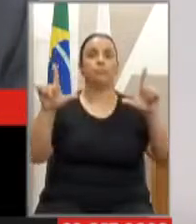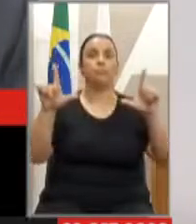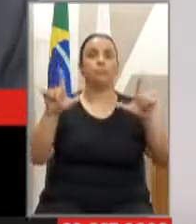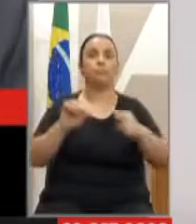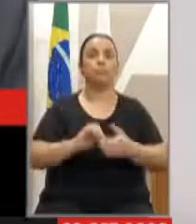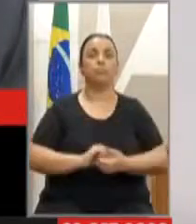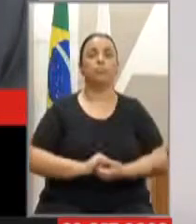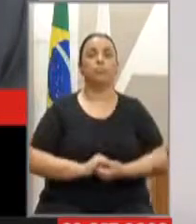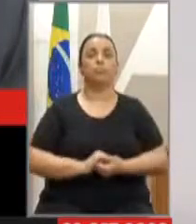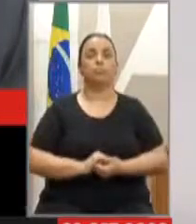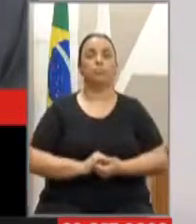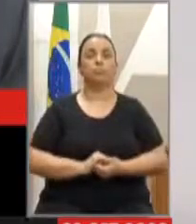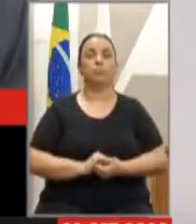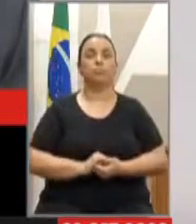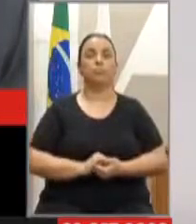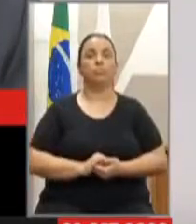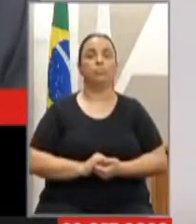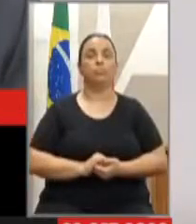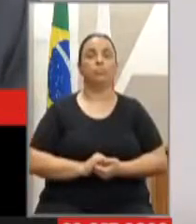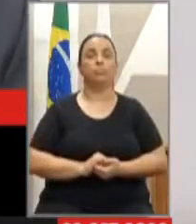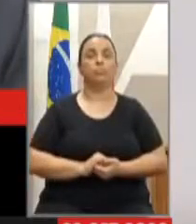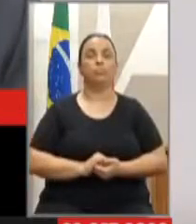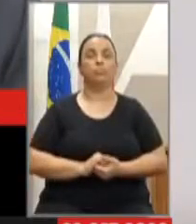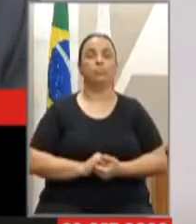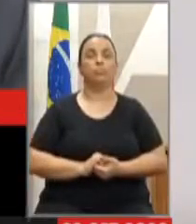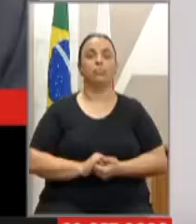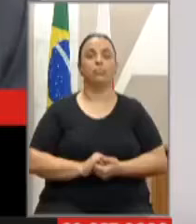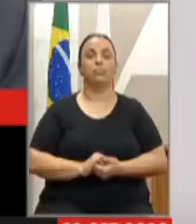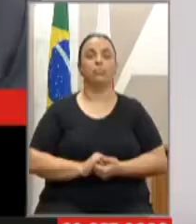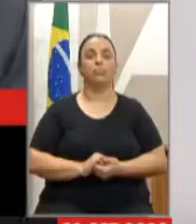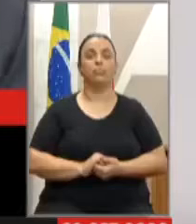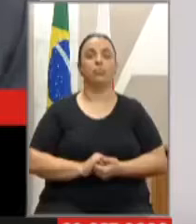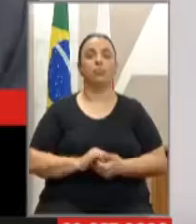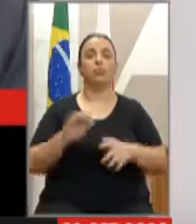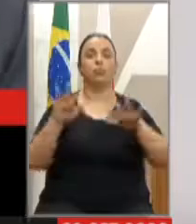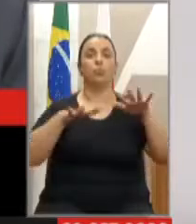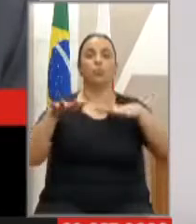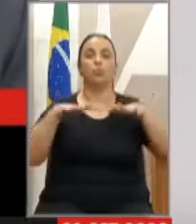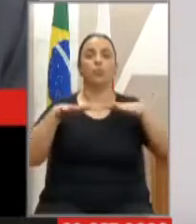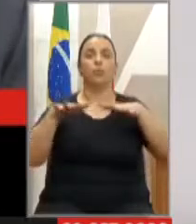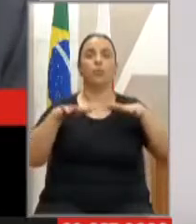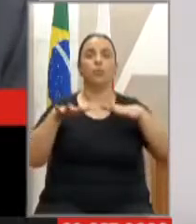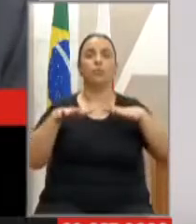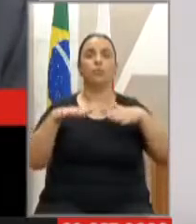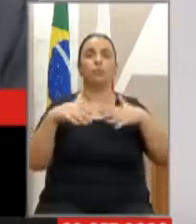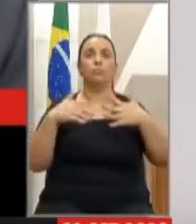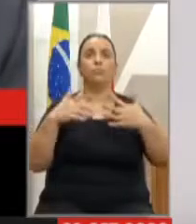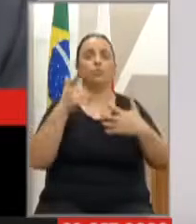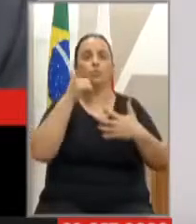ok. Então, faça um complemento só, por favor, para a Belena da nossa reunião aqui.